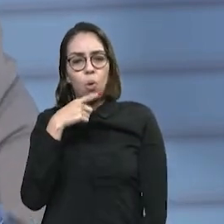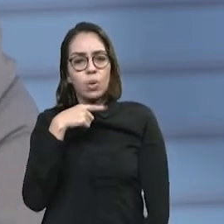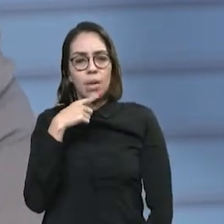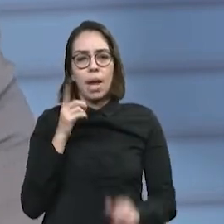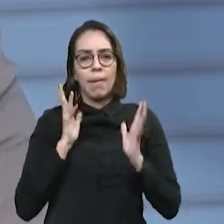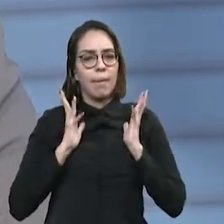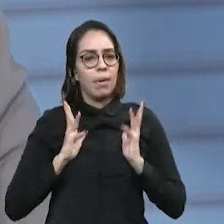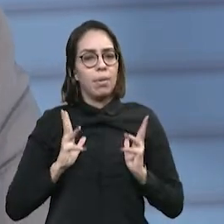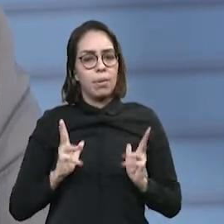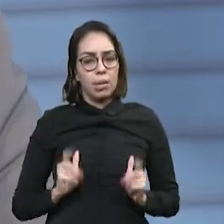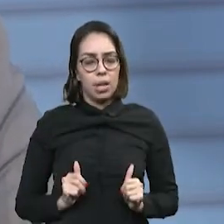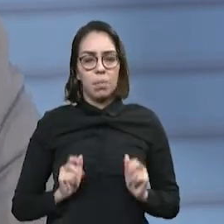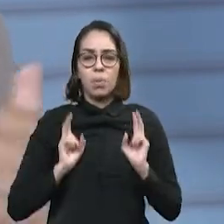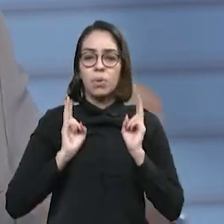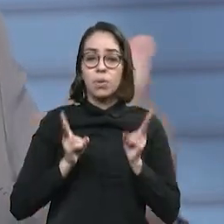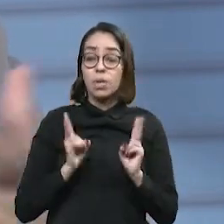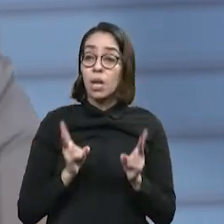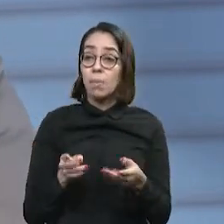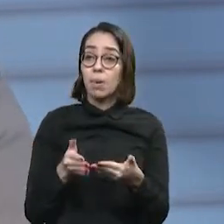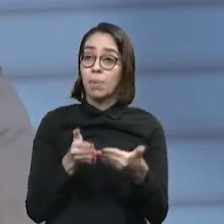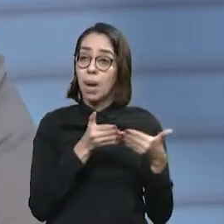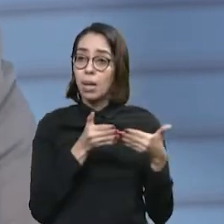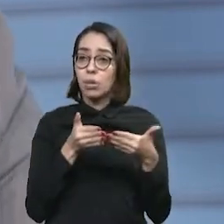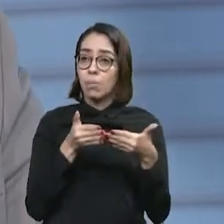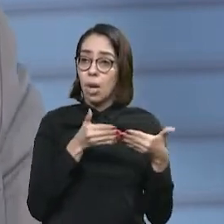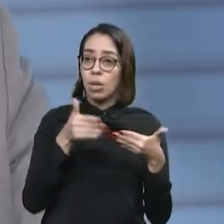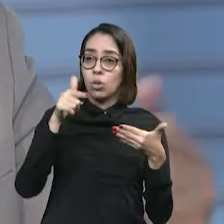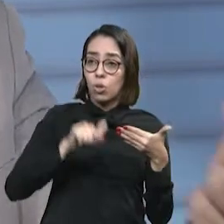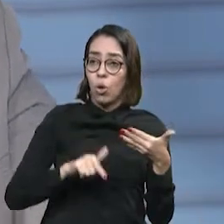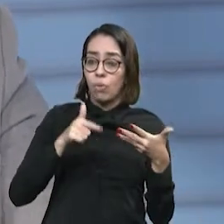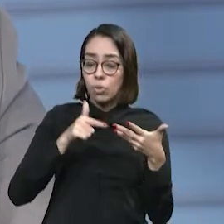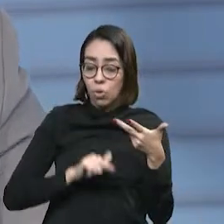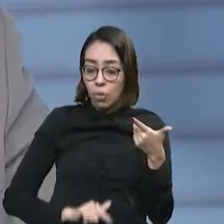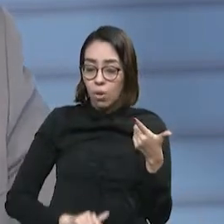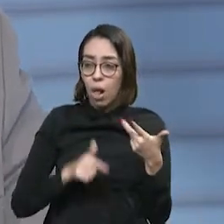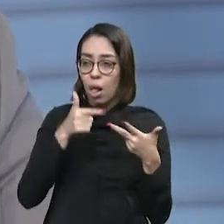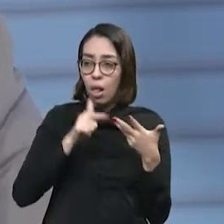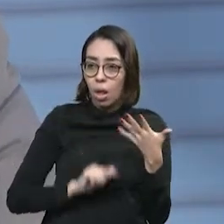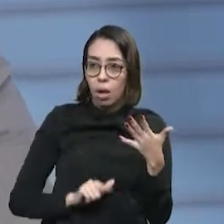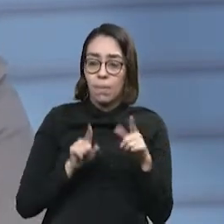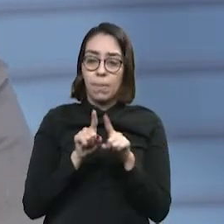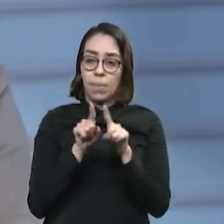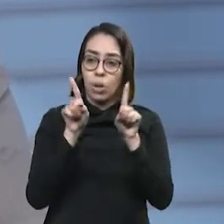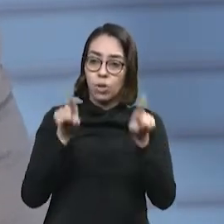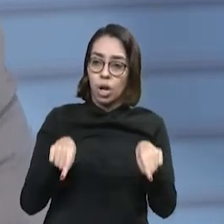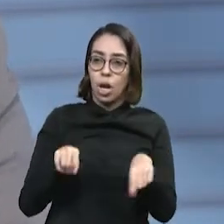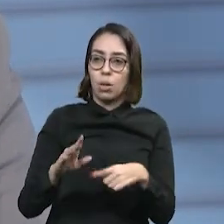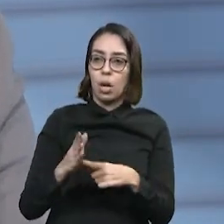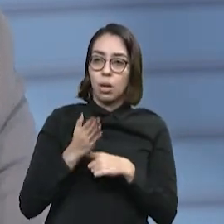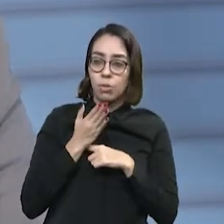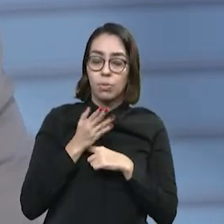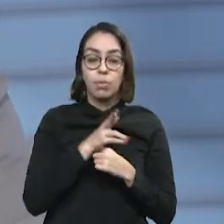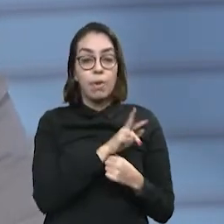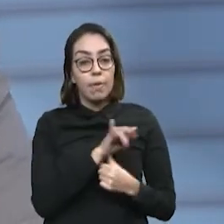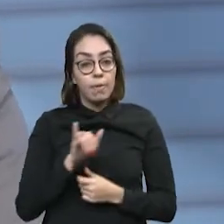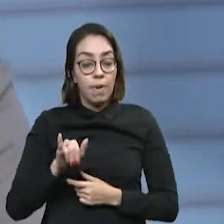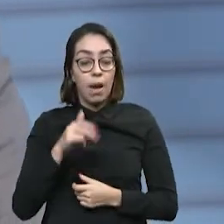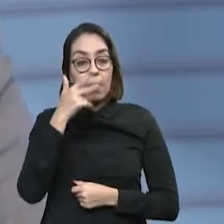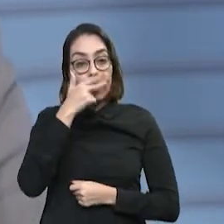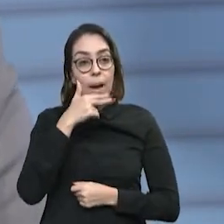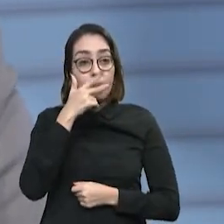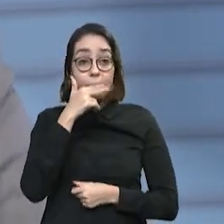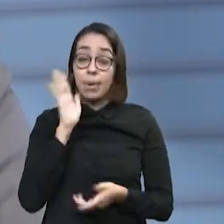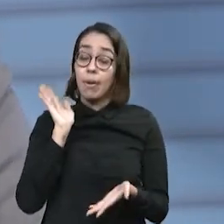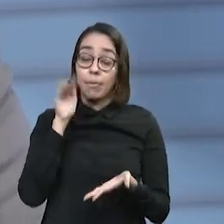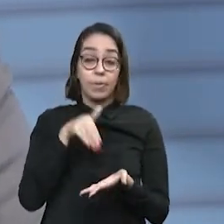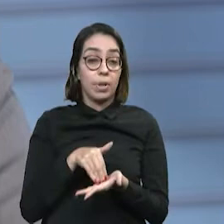Que é, todo o tempo, ele perde o parcelamento porque não consegue honrar. Aí vem outro, ele faz a adesão e fica... E acaba que ele O cobertor fica curto, aí não dá mais,